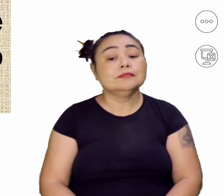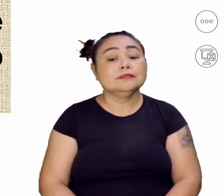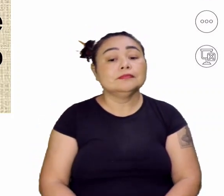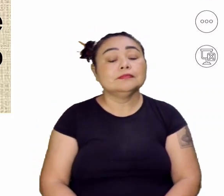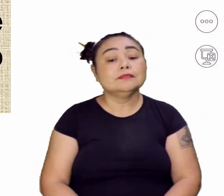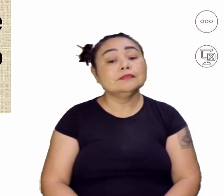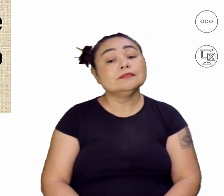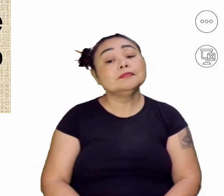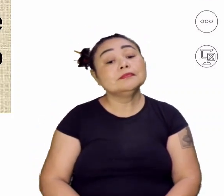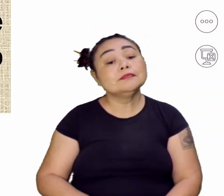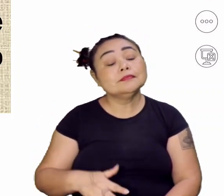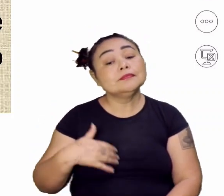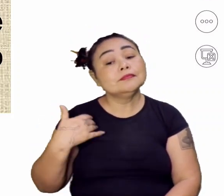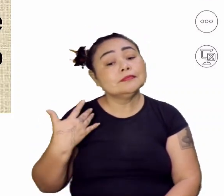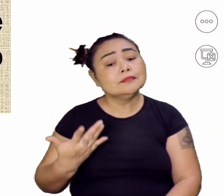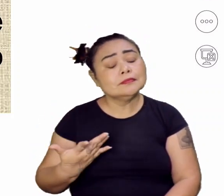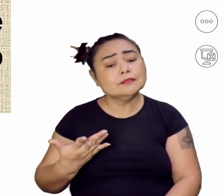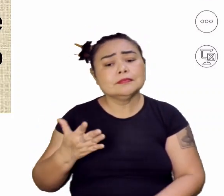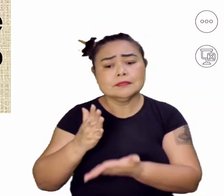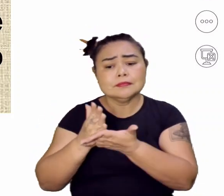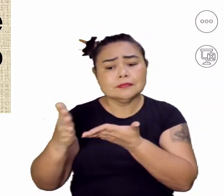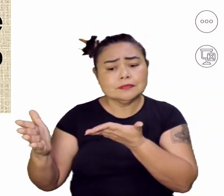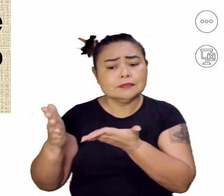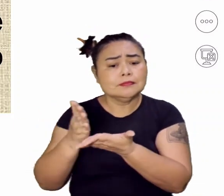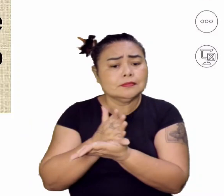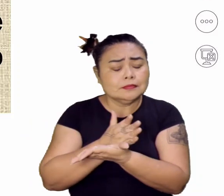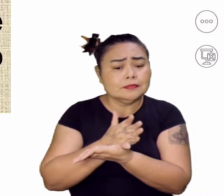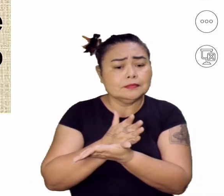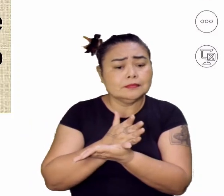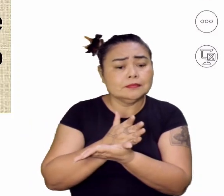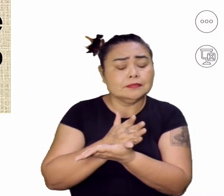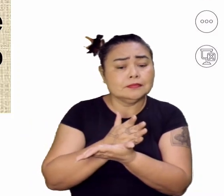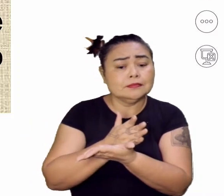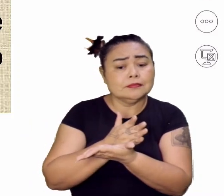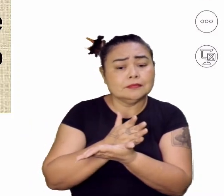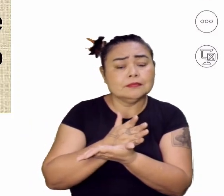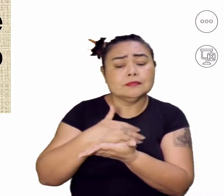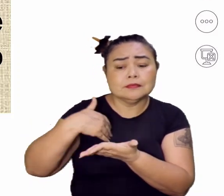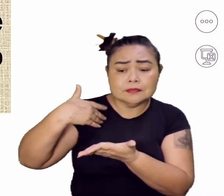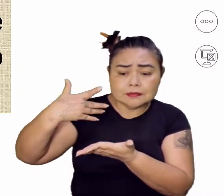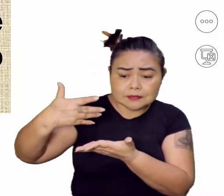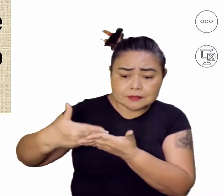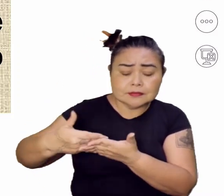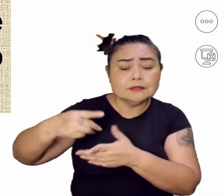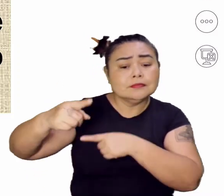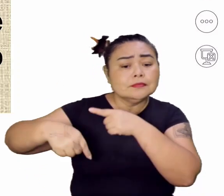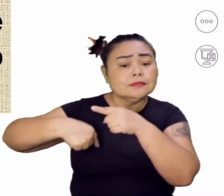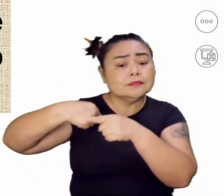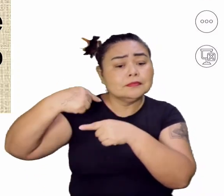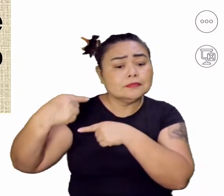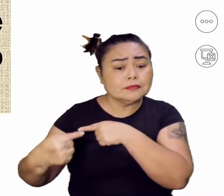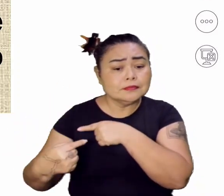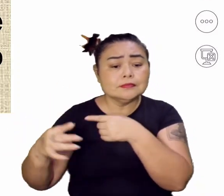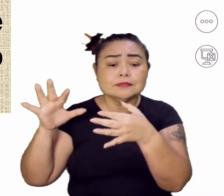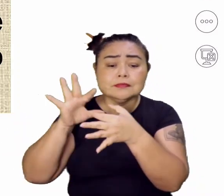Então, era uma divisão que perdurou mesmo depois da União Ibérica.